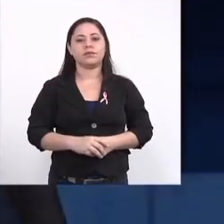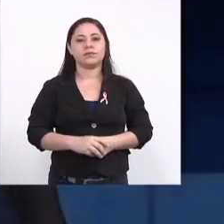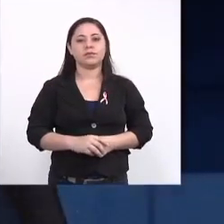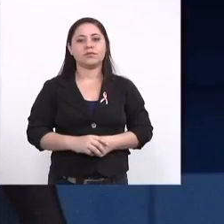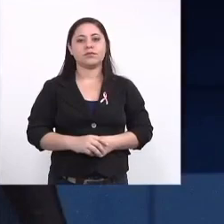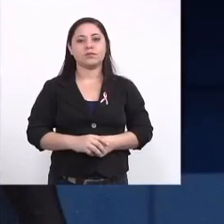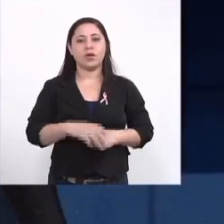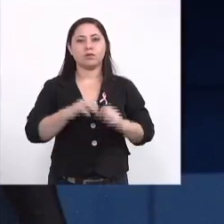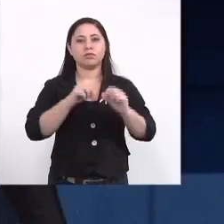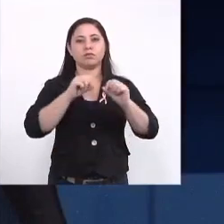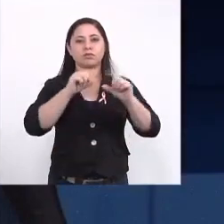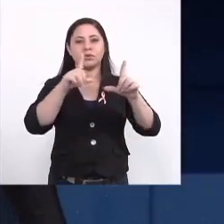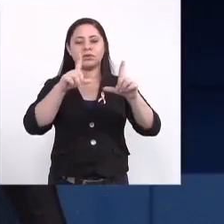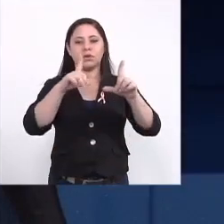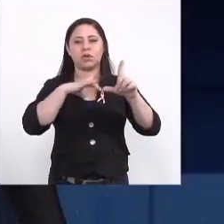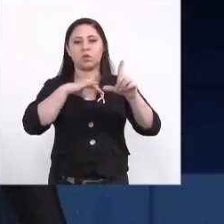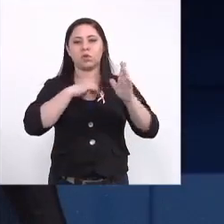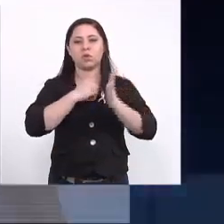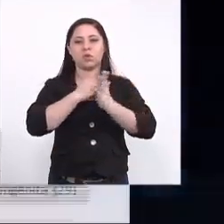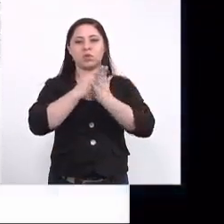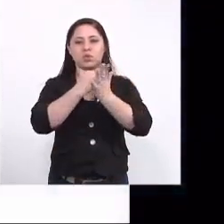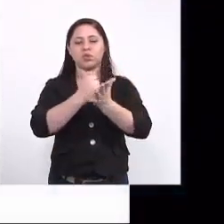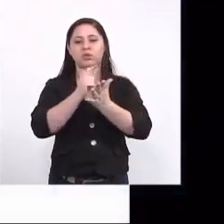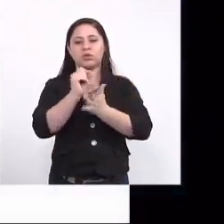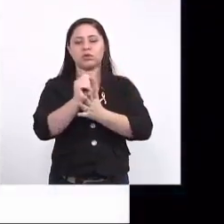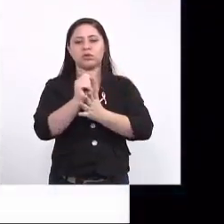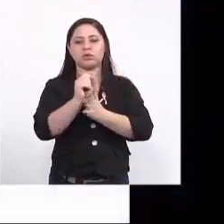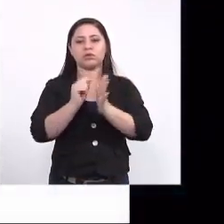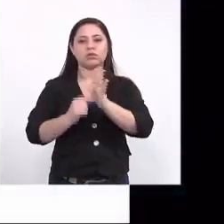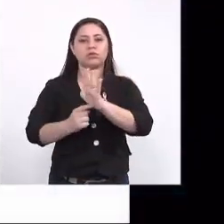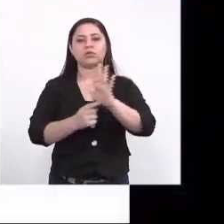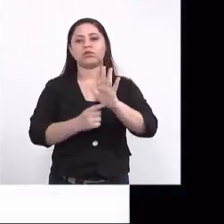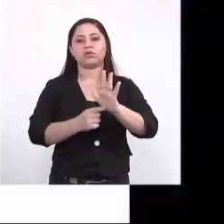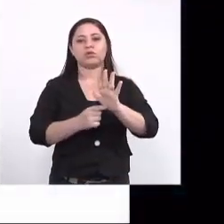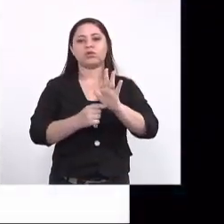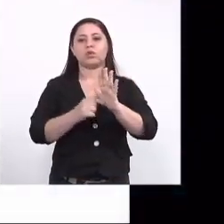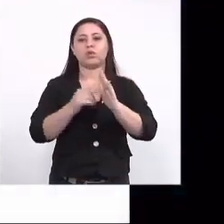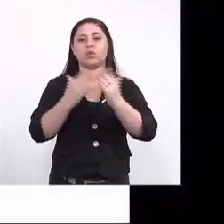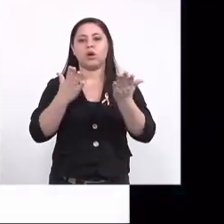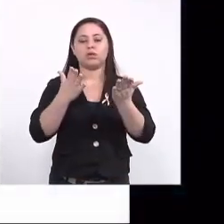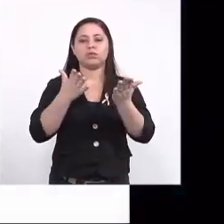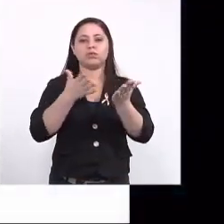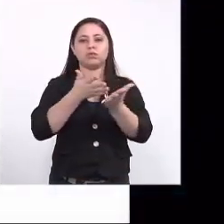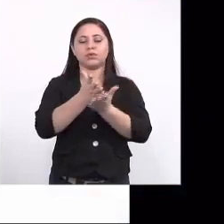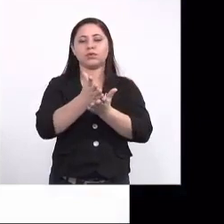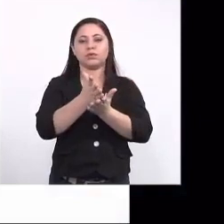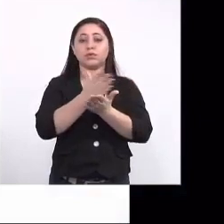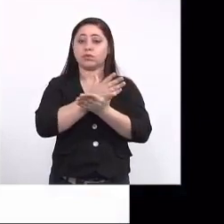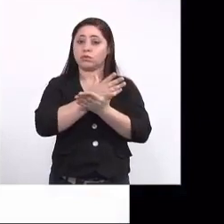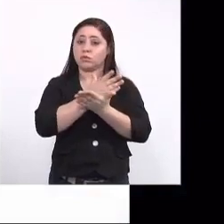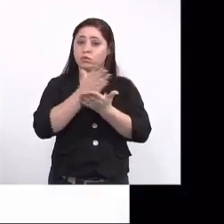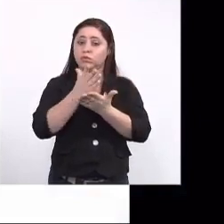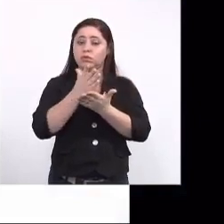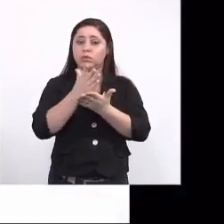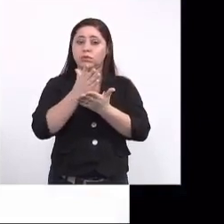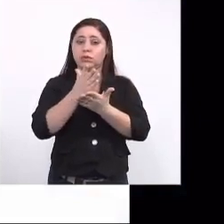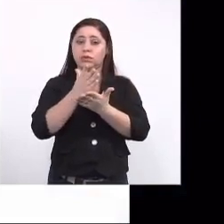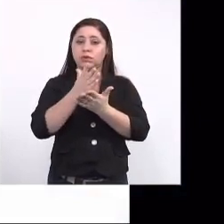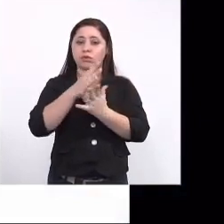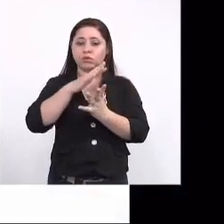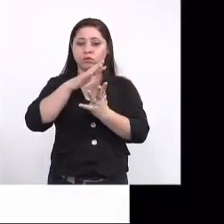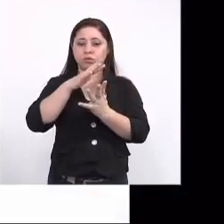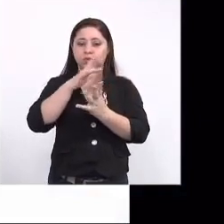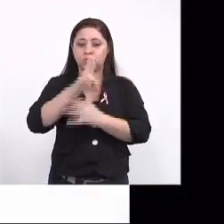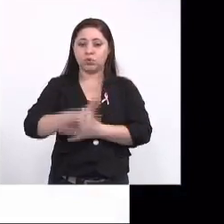Neste slide aqui, eu trouxe para vocês qual foi o fluxo que a gente seguiu. Então, gente começa de um universo de